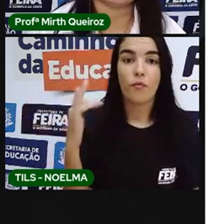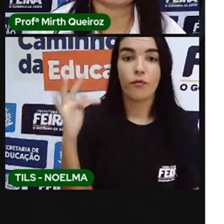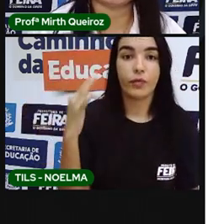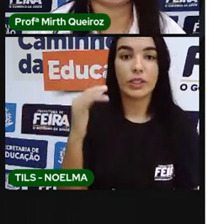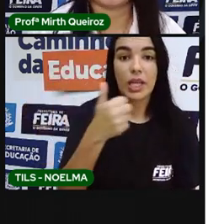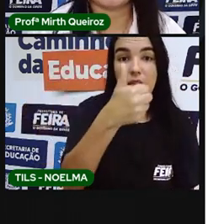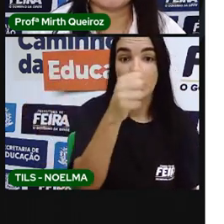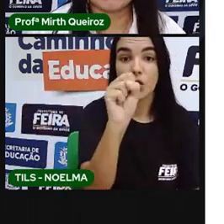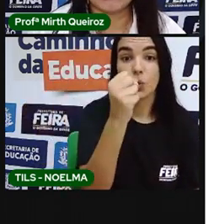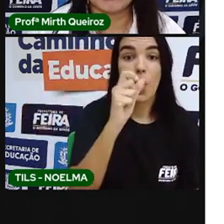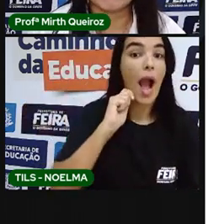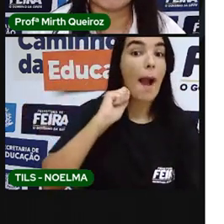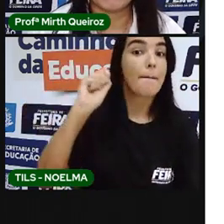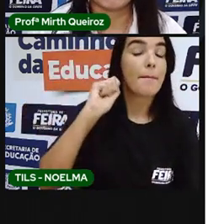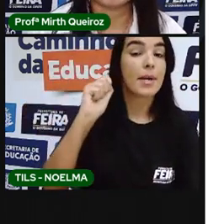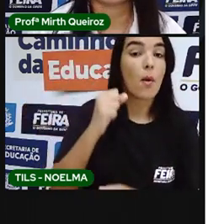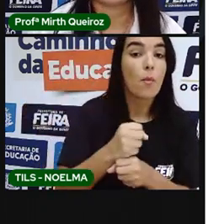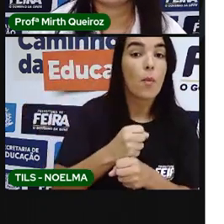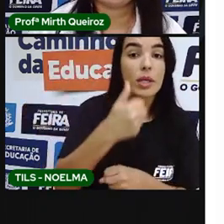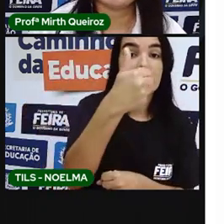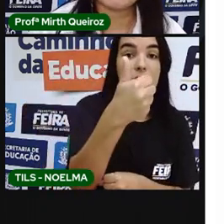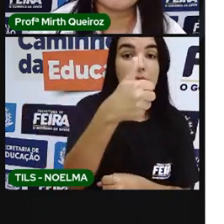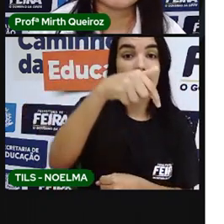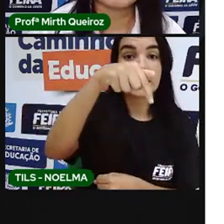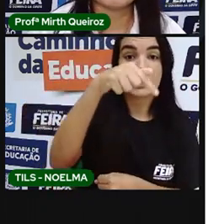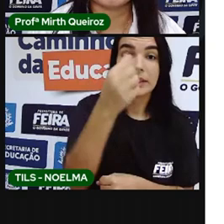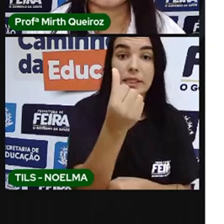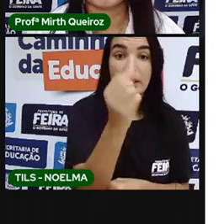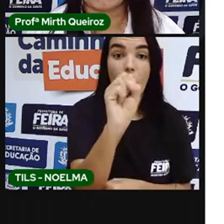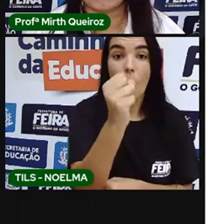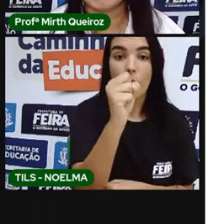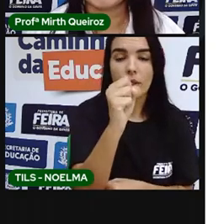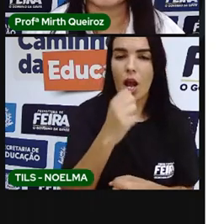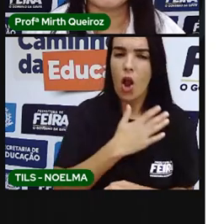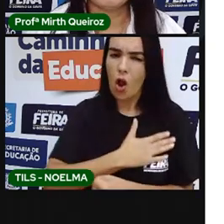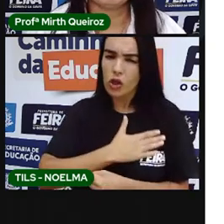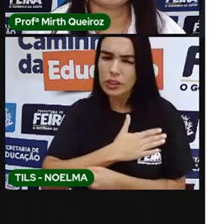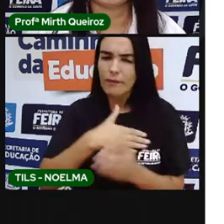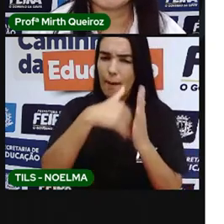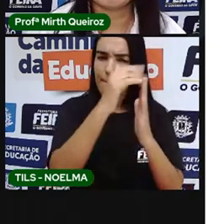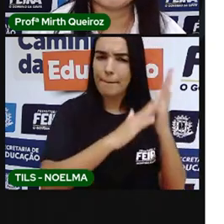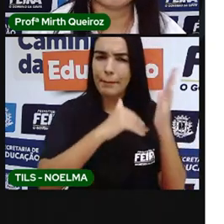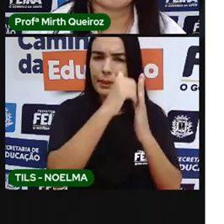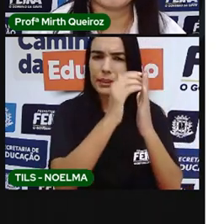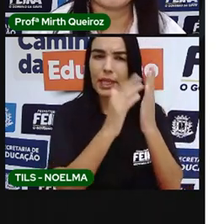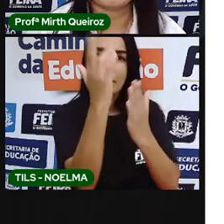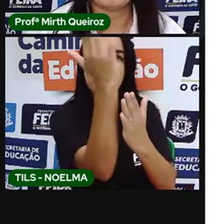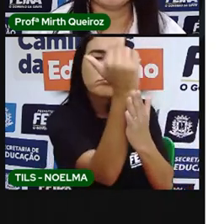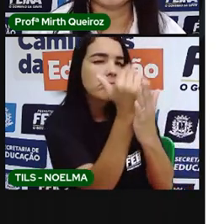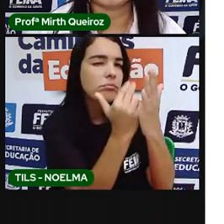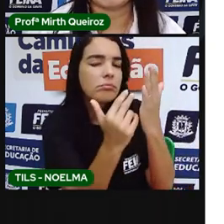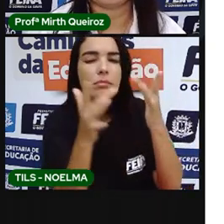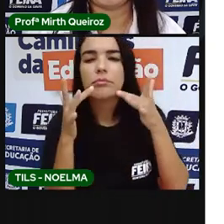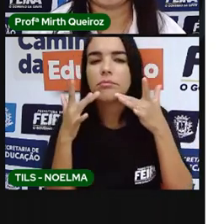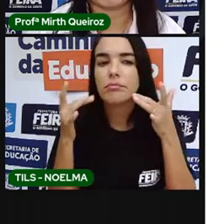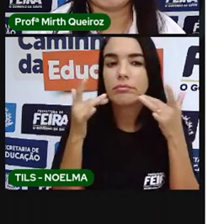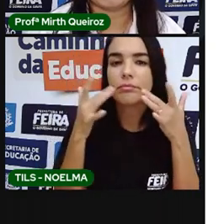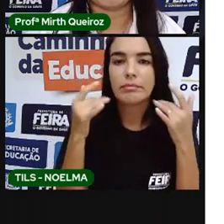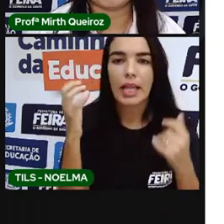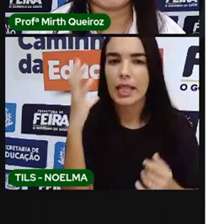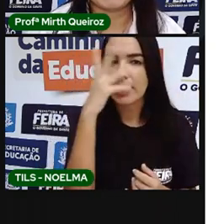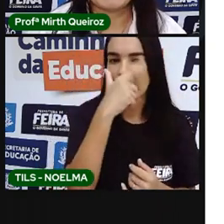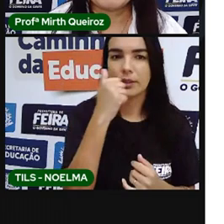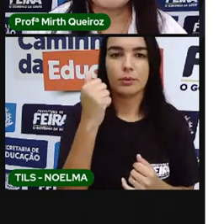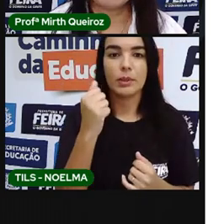de 1768. Gostava de pintar cenas históricas e seu talento era elogiado pelos